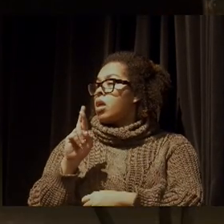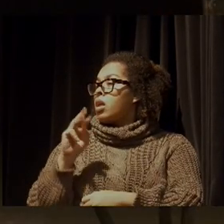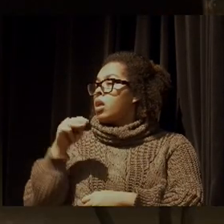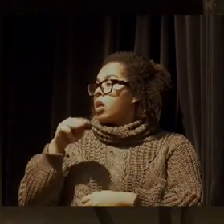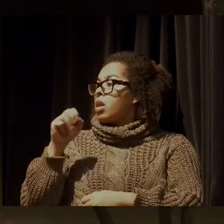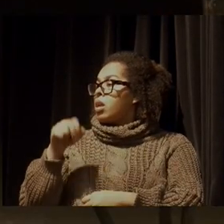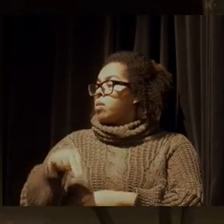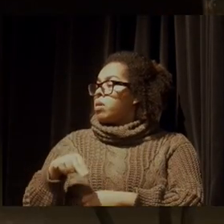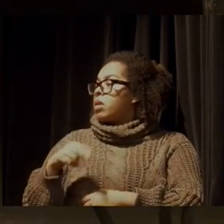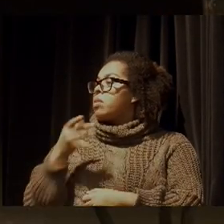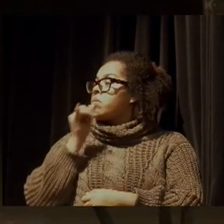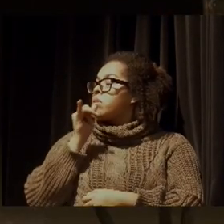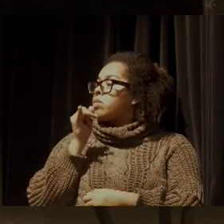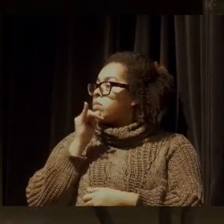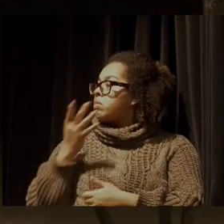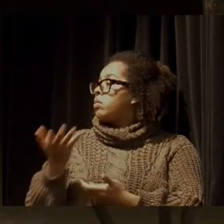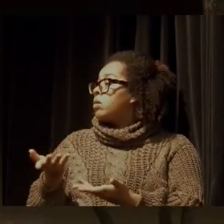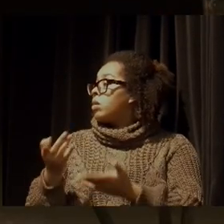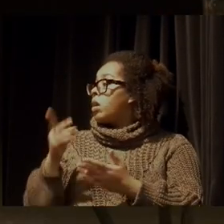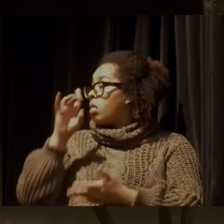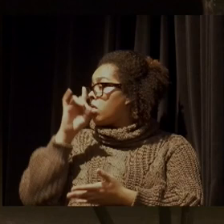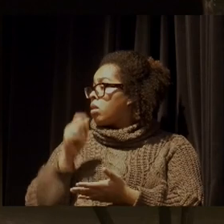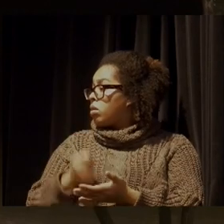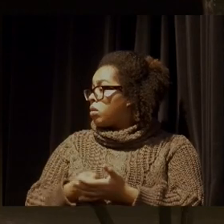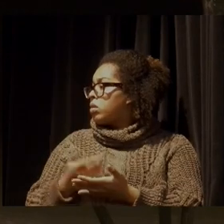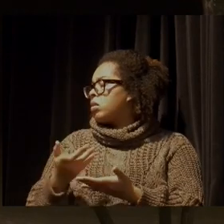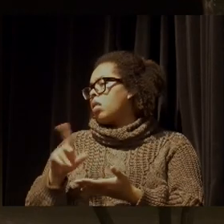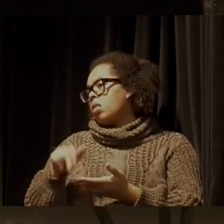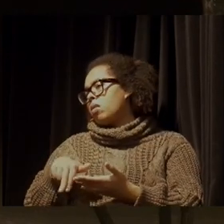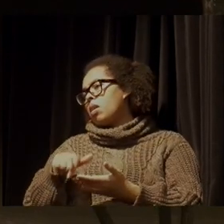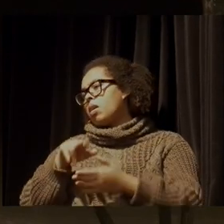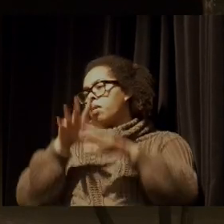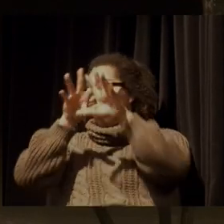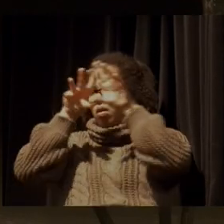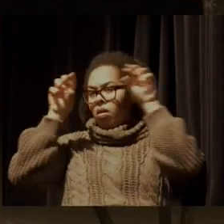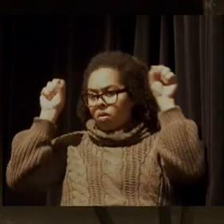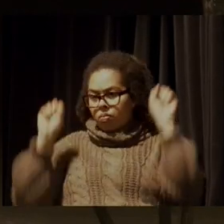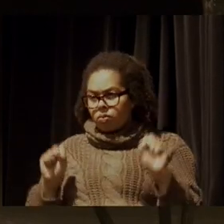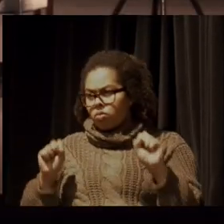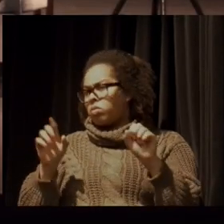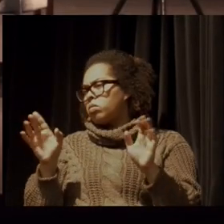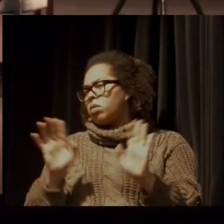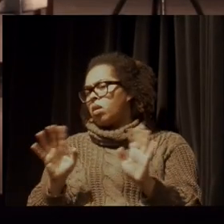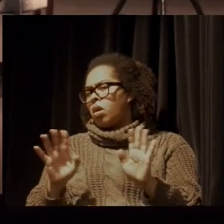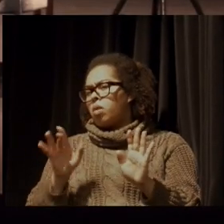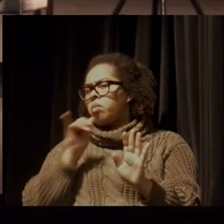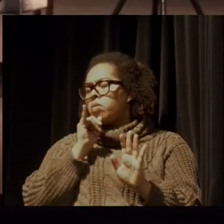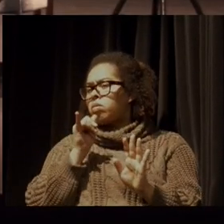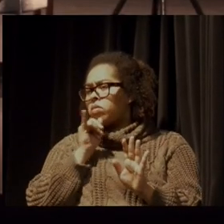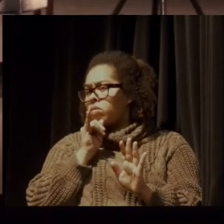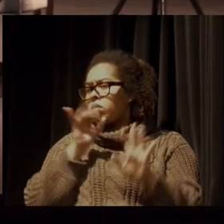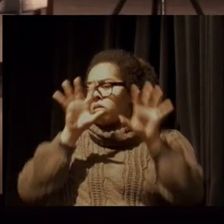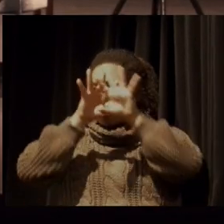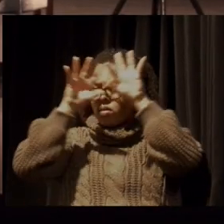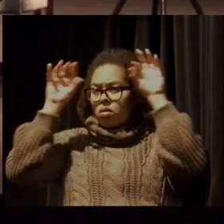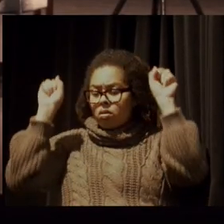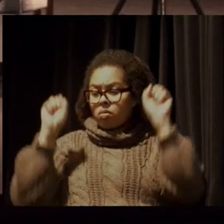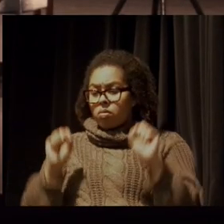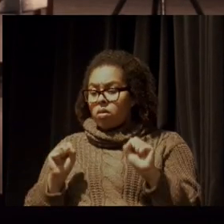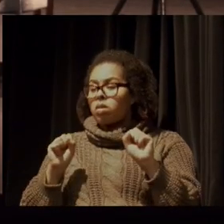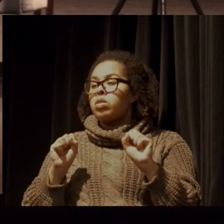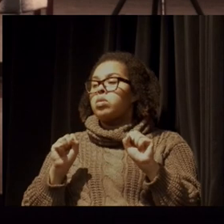Fábio, desculpa, mas a decisão não tem mais do Supremo, está tudo caindo o Supremo estuário,